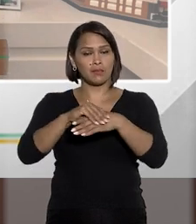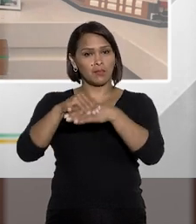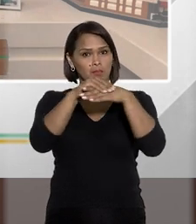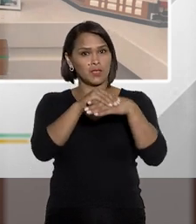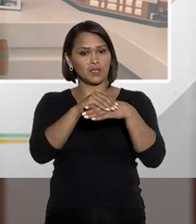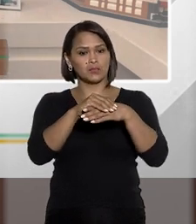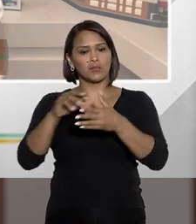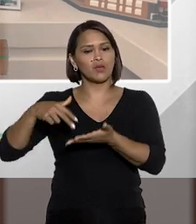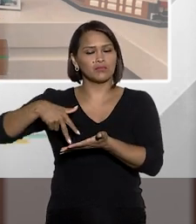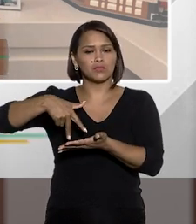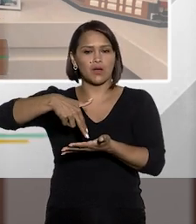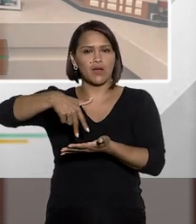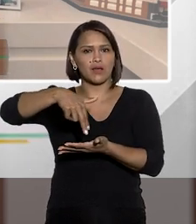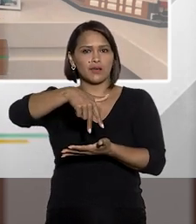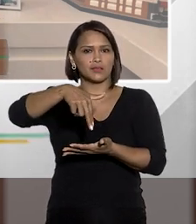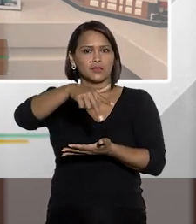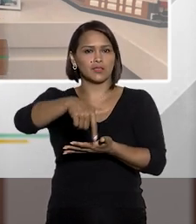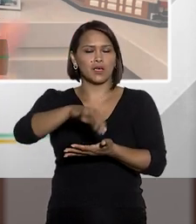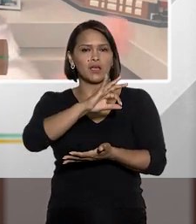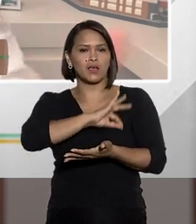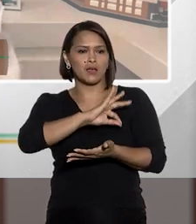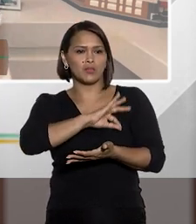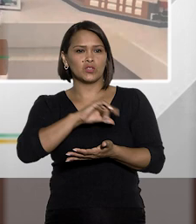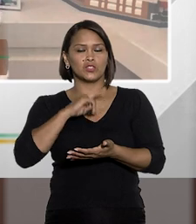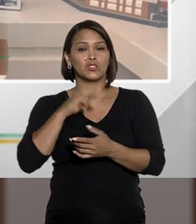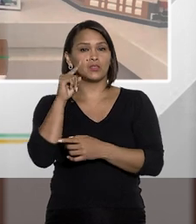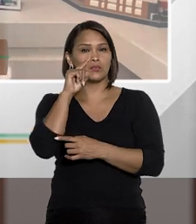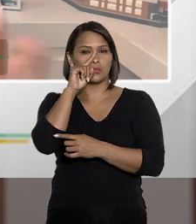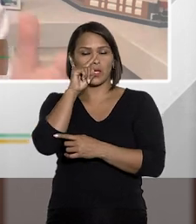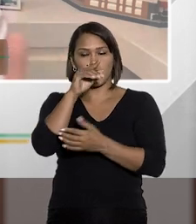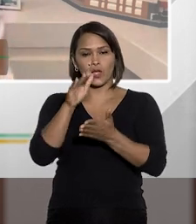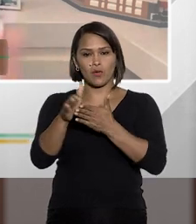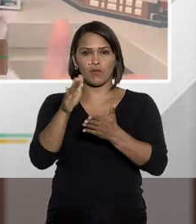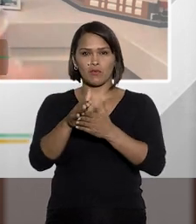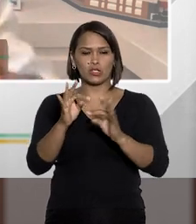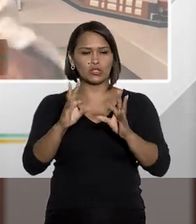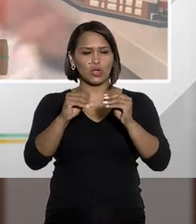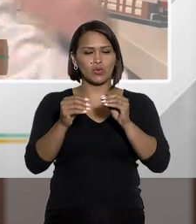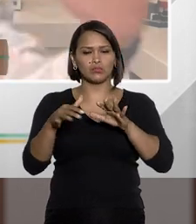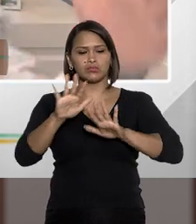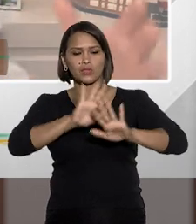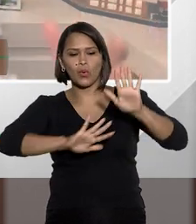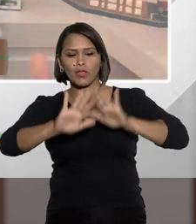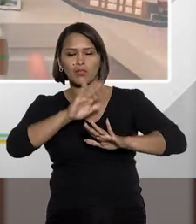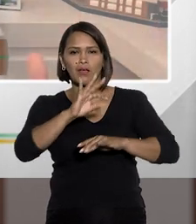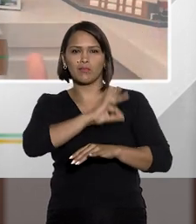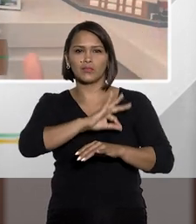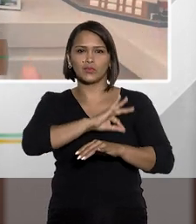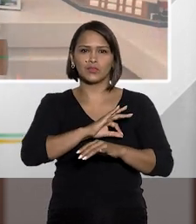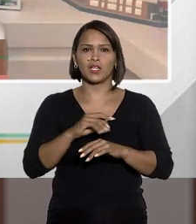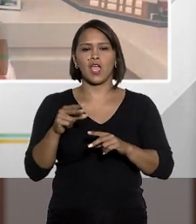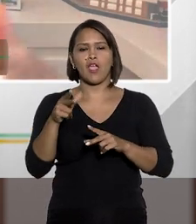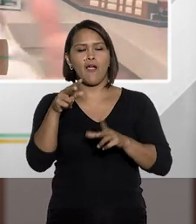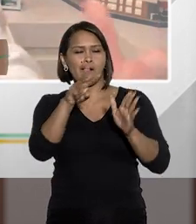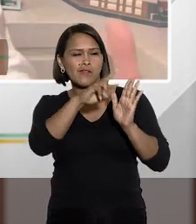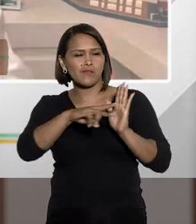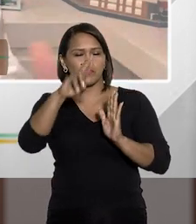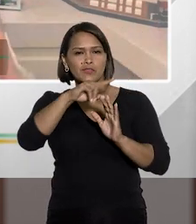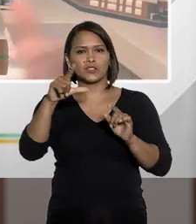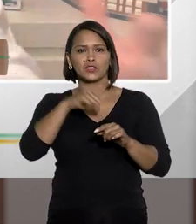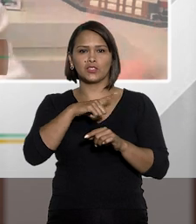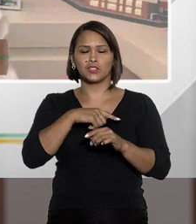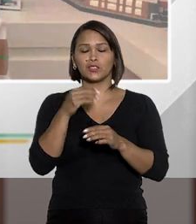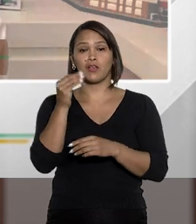pelas mãos. E ele sai andando ali. Segundo a polícia, havia risco de fuga. Era todo um aparato policial, mas havia um